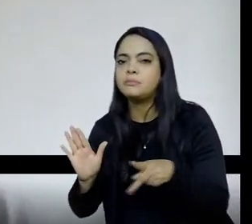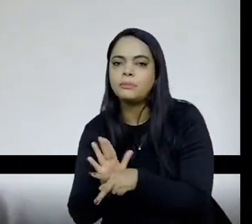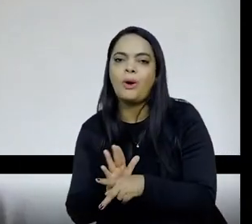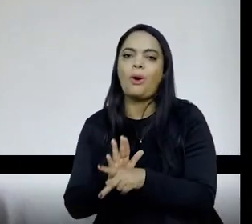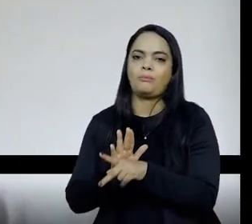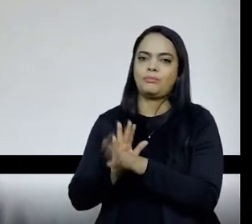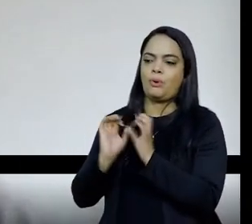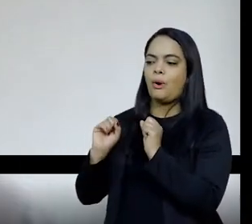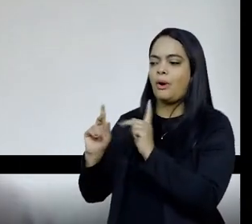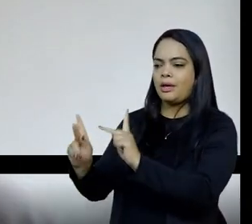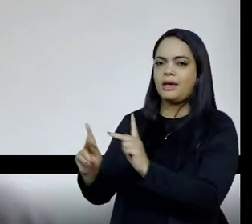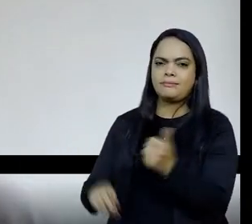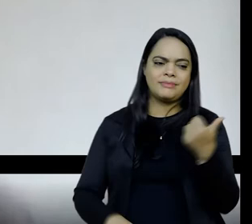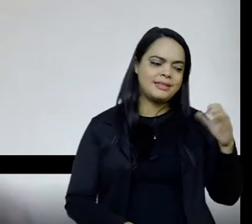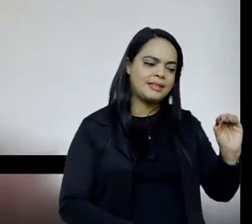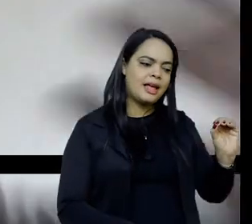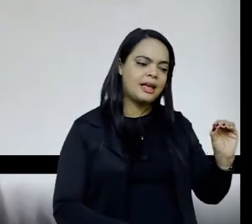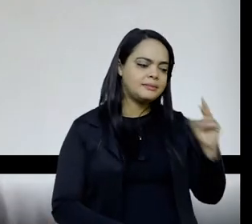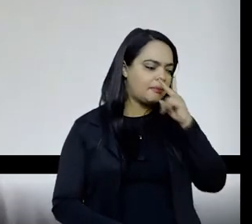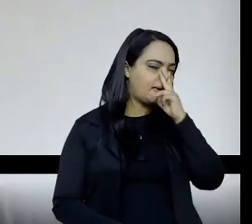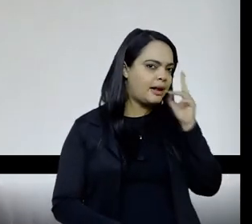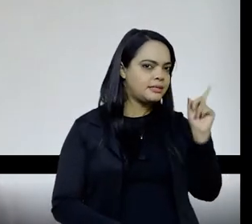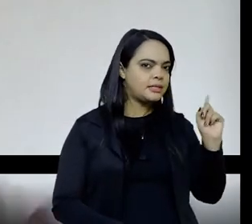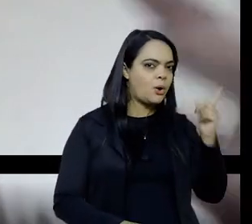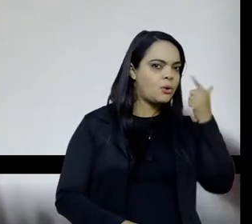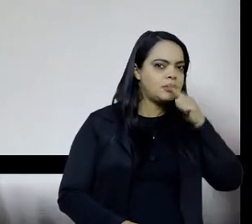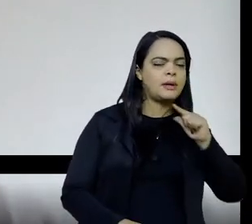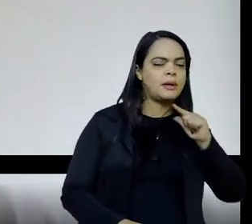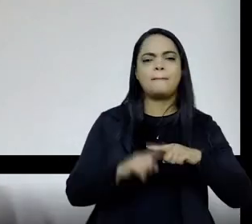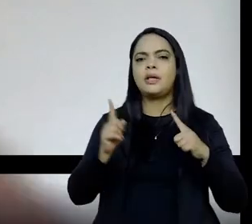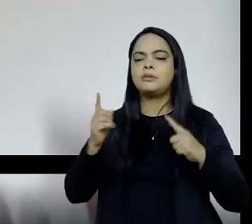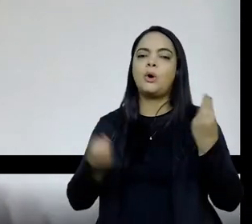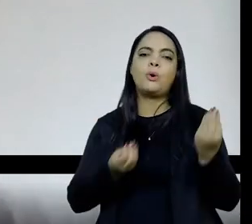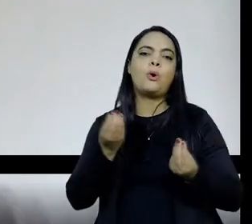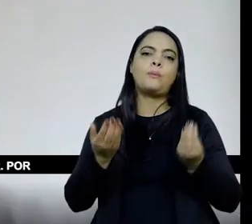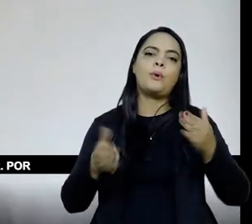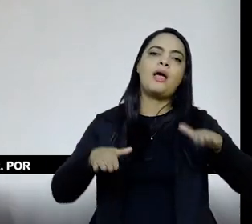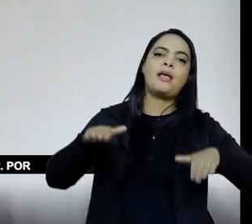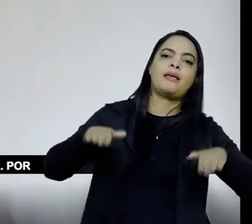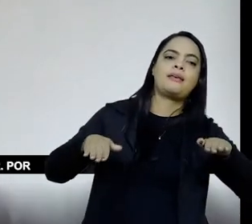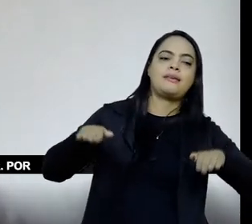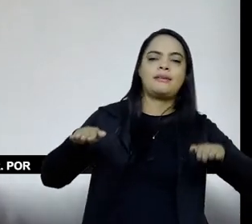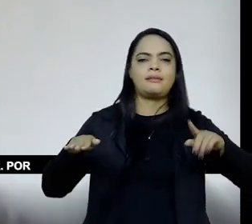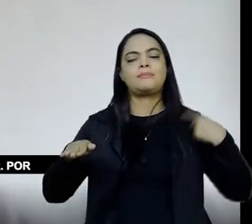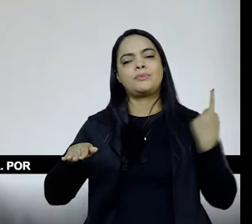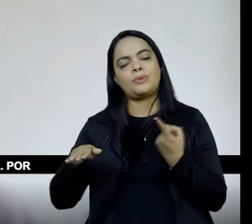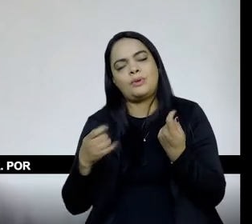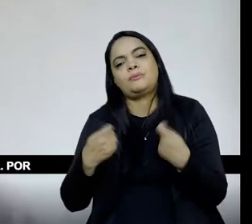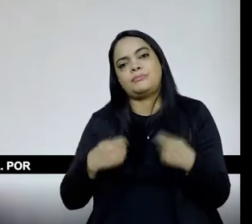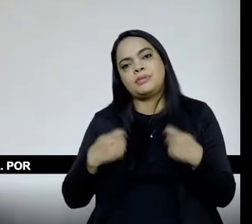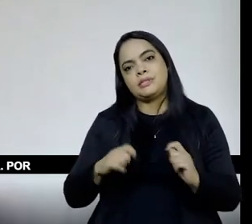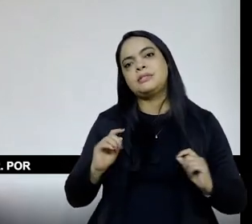não vão chegar. Qual que é o justo equilíbrio disso? Qual que é? Eu acho que a gente não